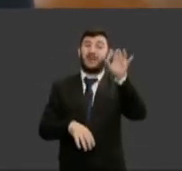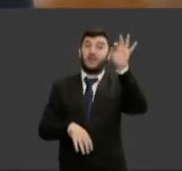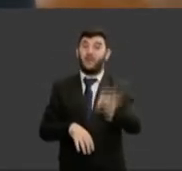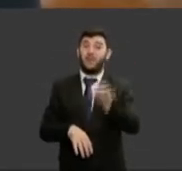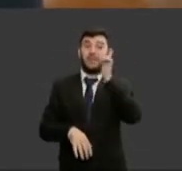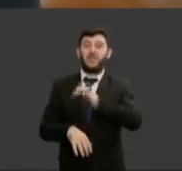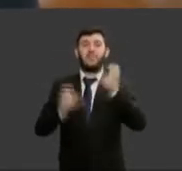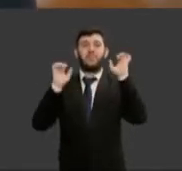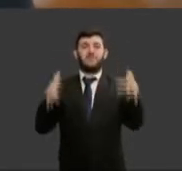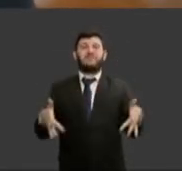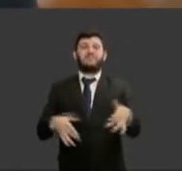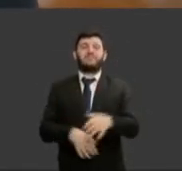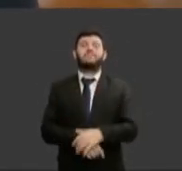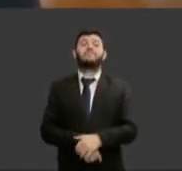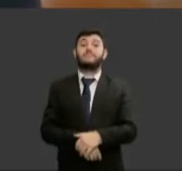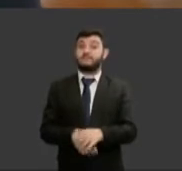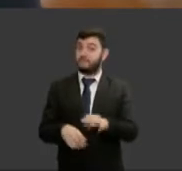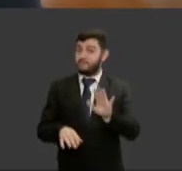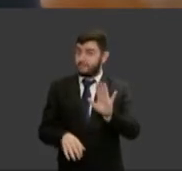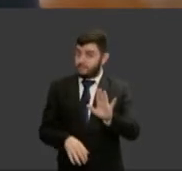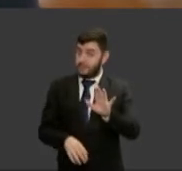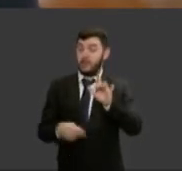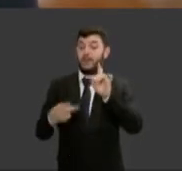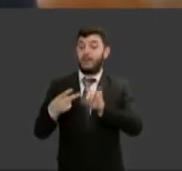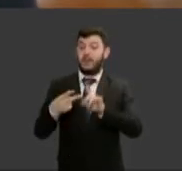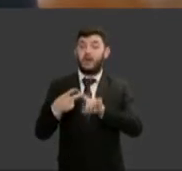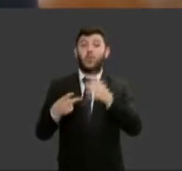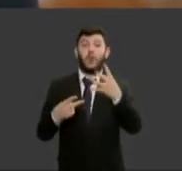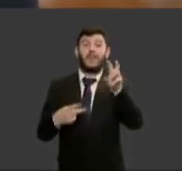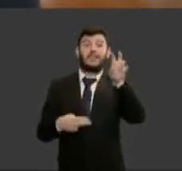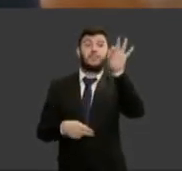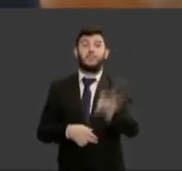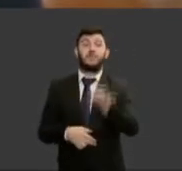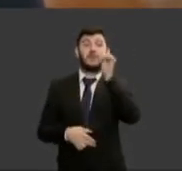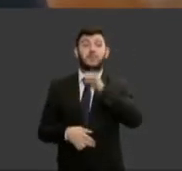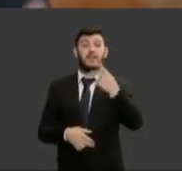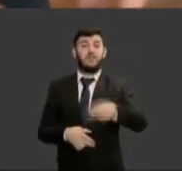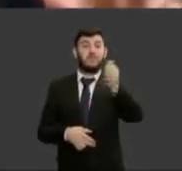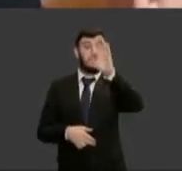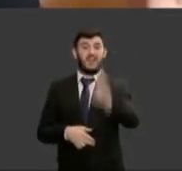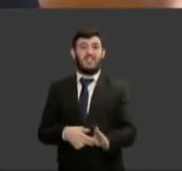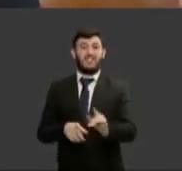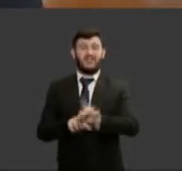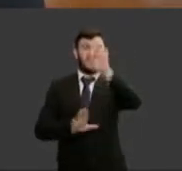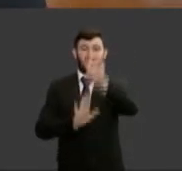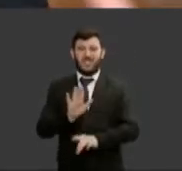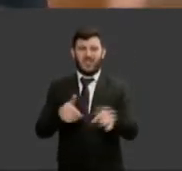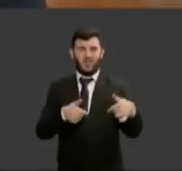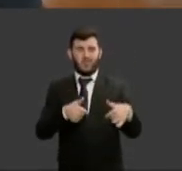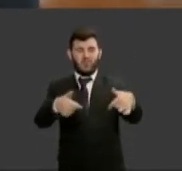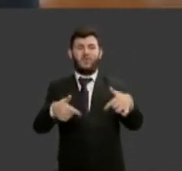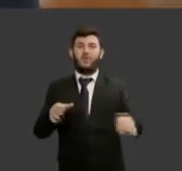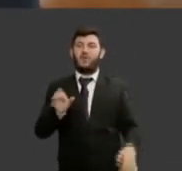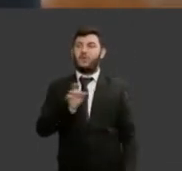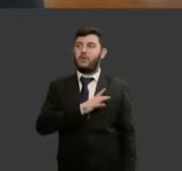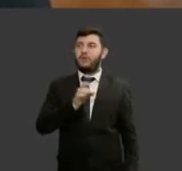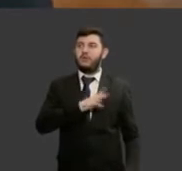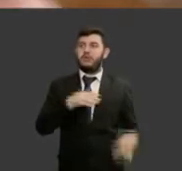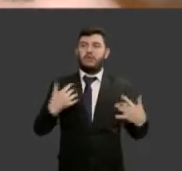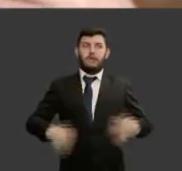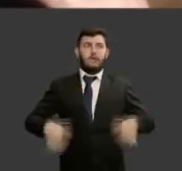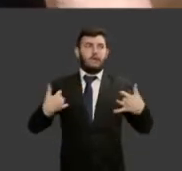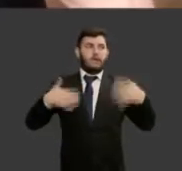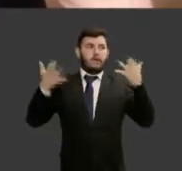% das mulheres brasileiras elas tem medo de lutar pelos seus direitos então a gente tem por exemplo uma lei Maria da